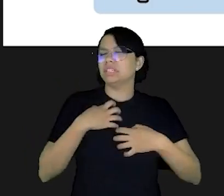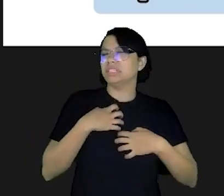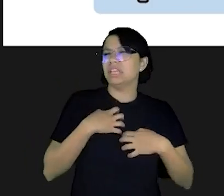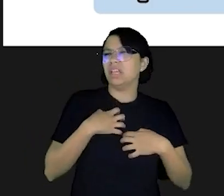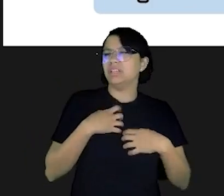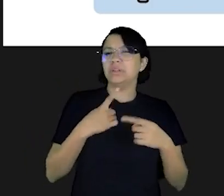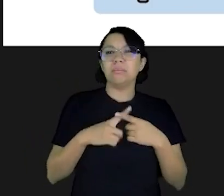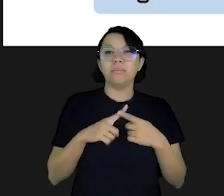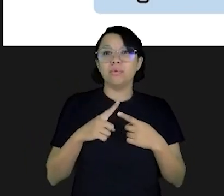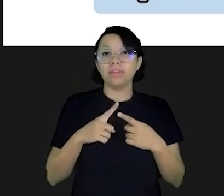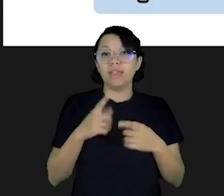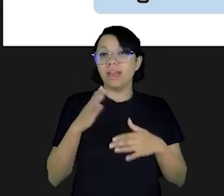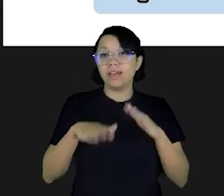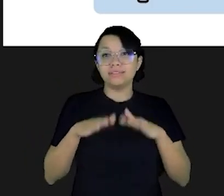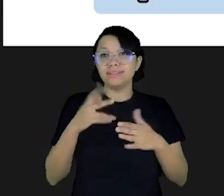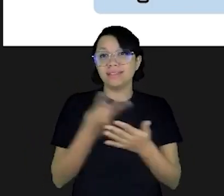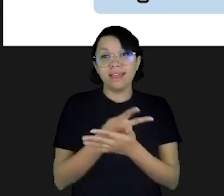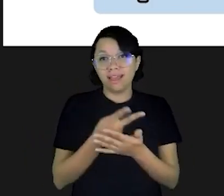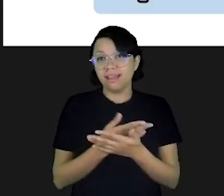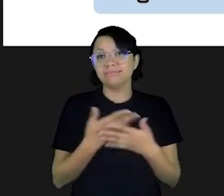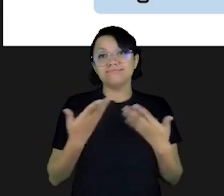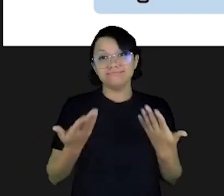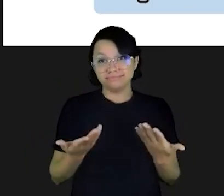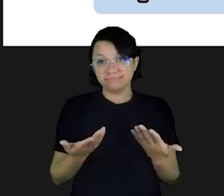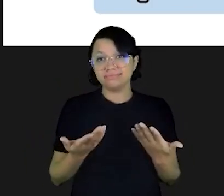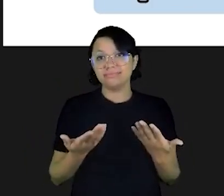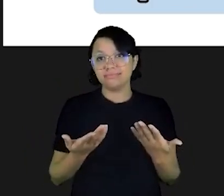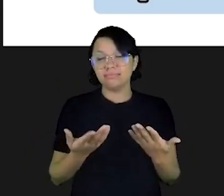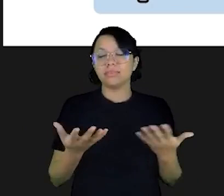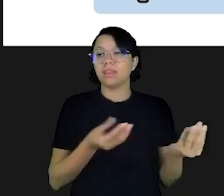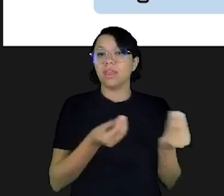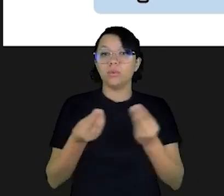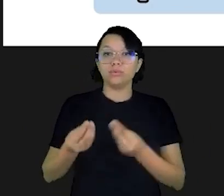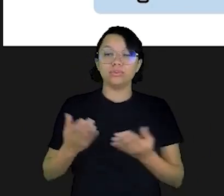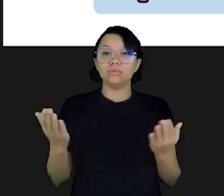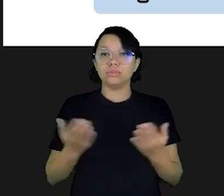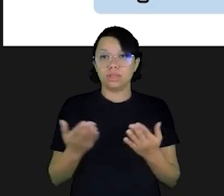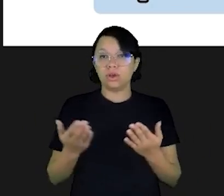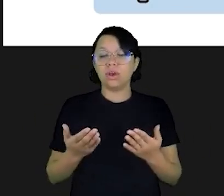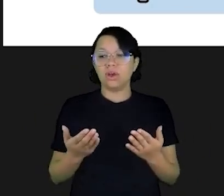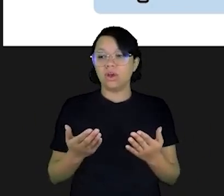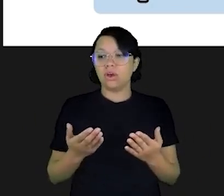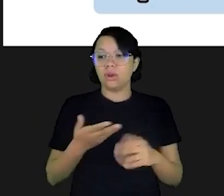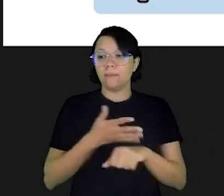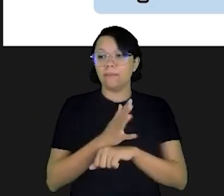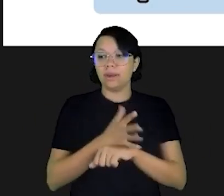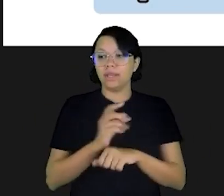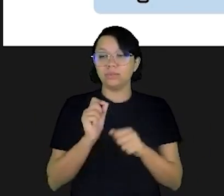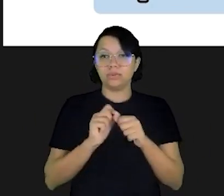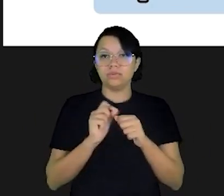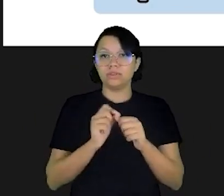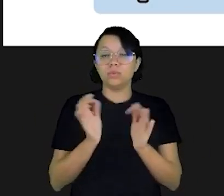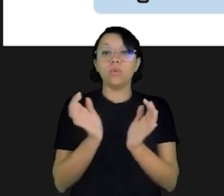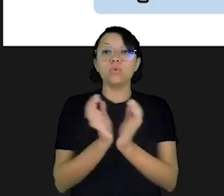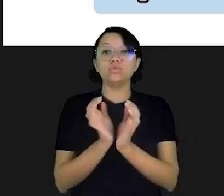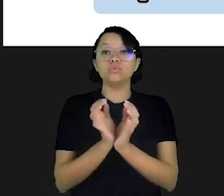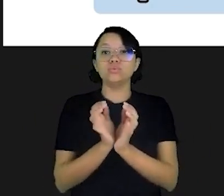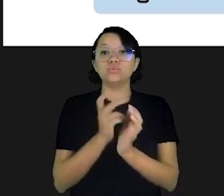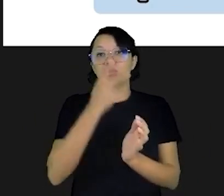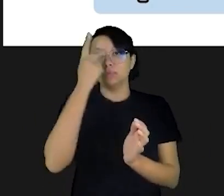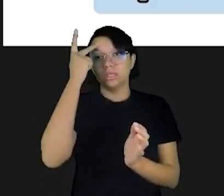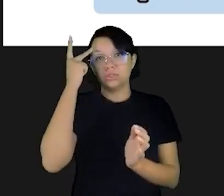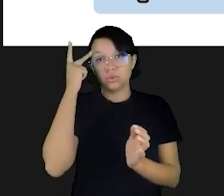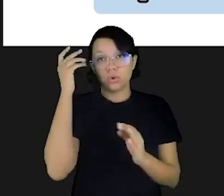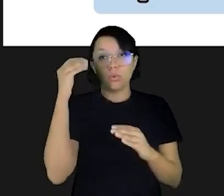ele falha. E aqui eu tenho um exercício que eu trouxe para vocês. Eu trouxe um conjunto de pessoas que são pessoas muito conhecidas